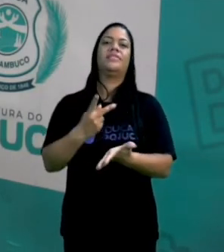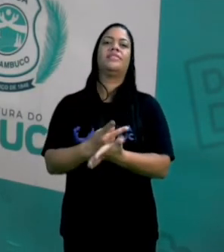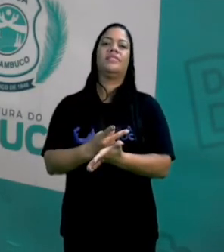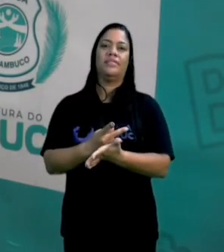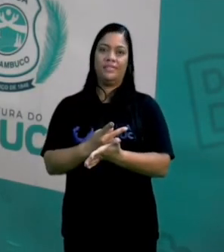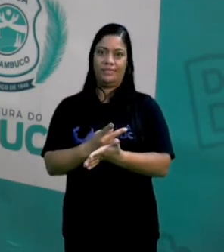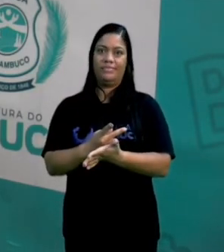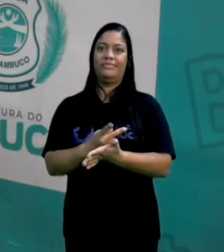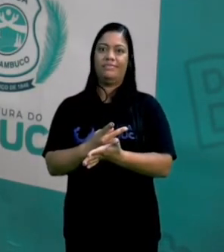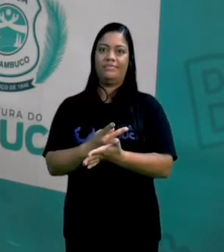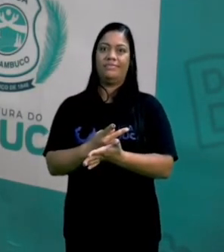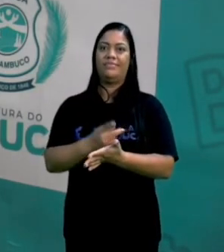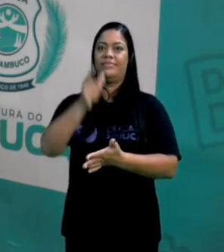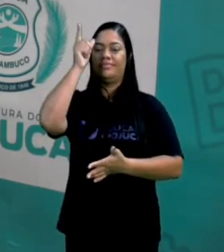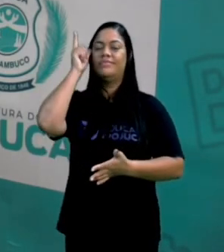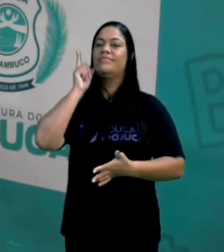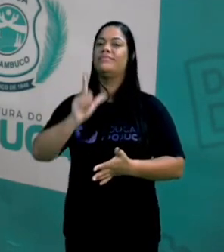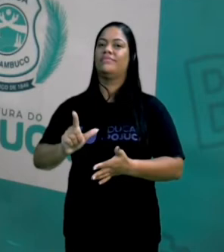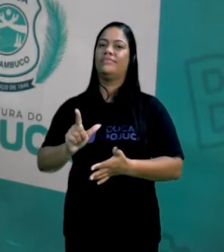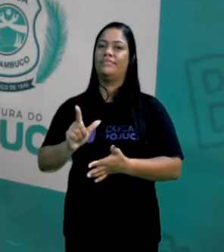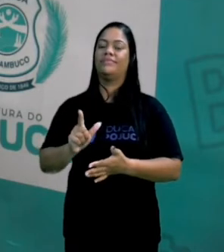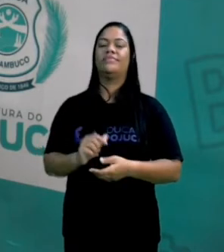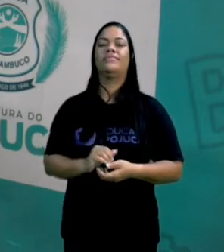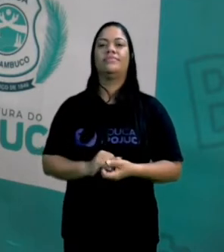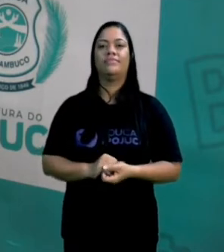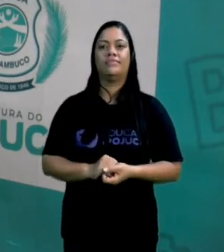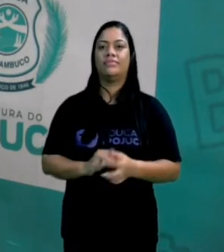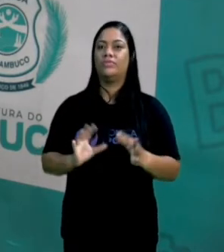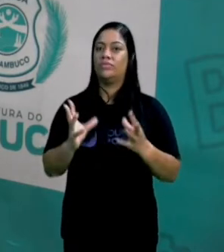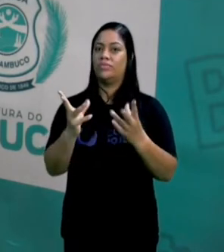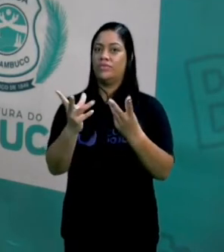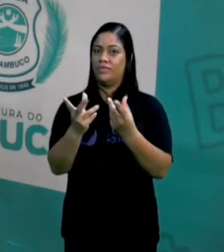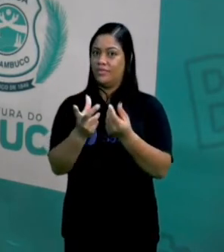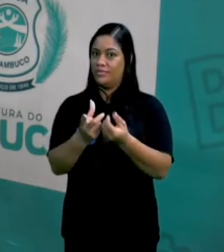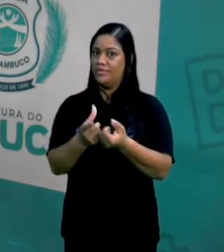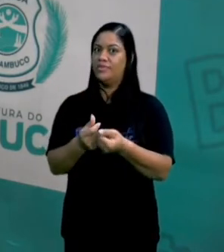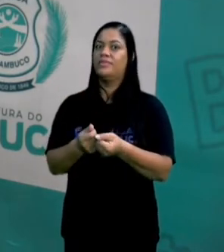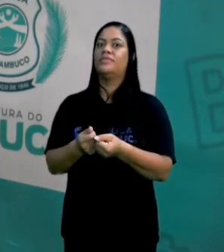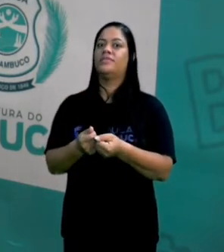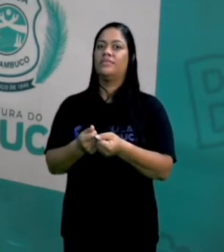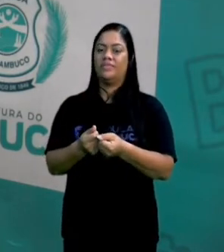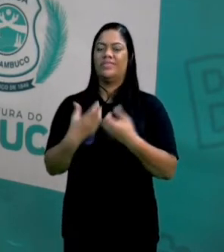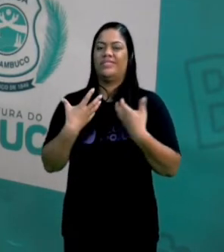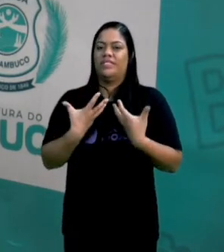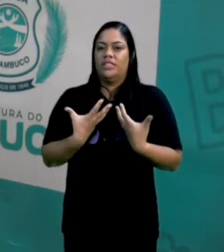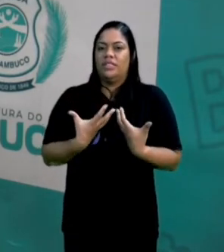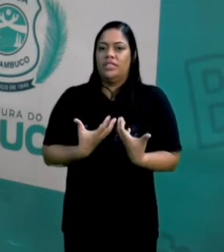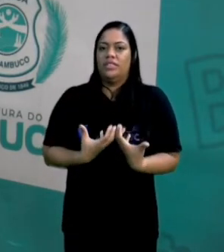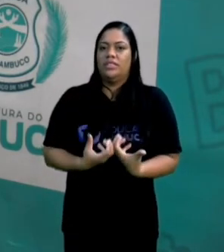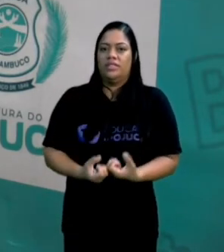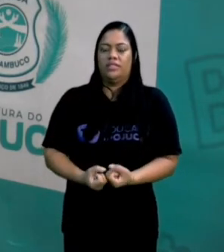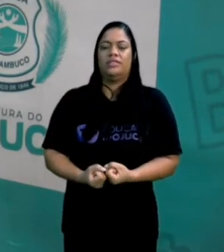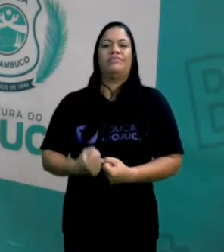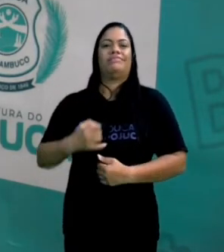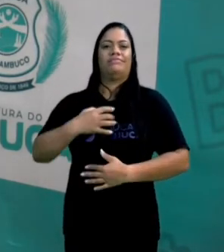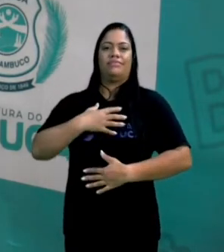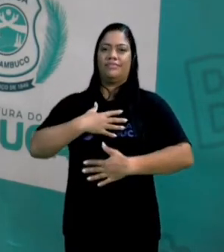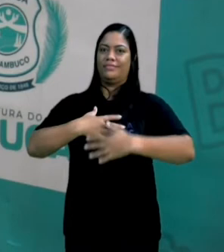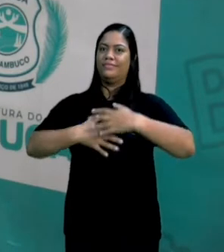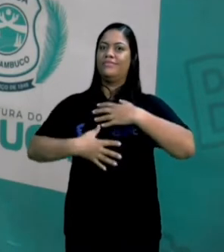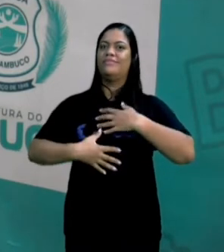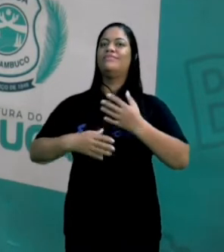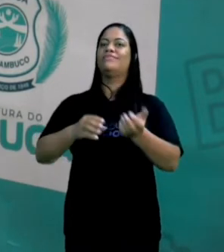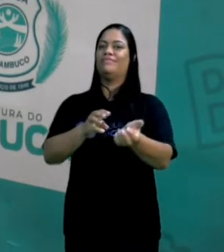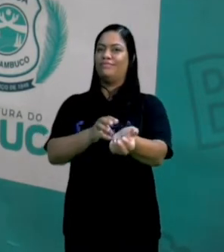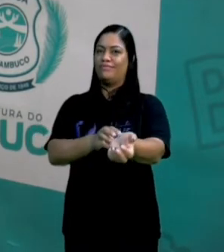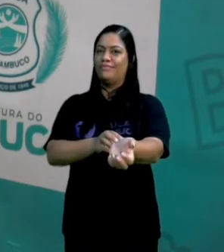para poder suportar aquela carga. Então tudo isso vai gerar uma fadiga muscular, vai gerar um estresse